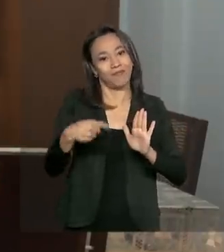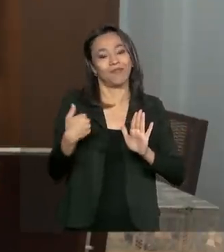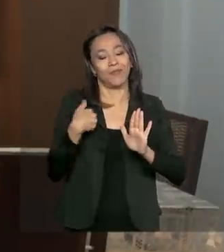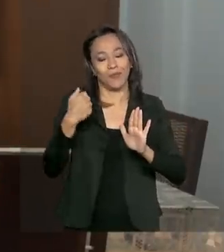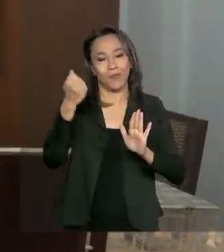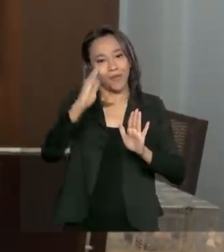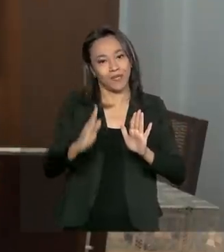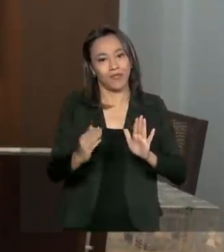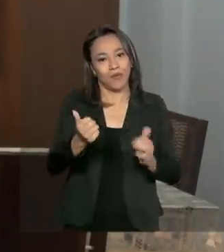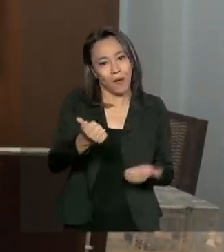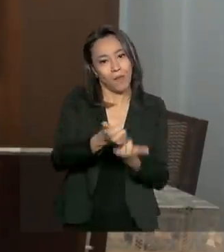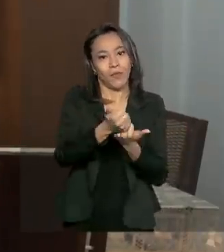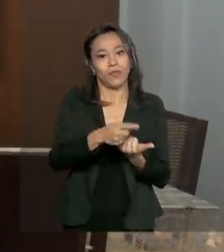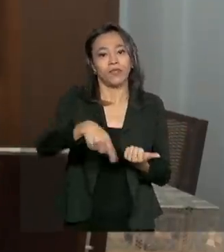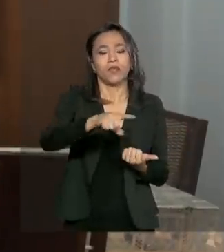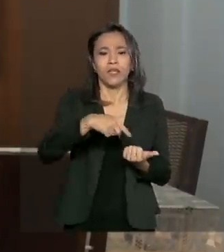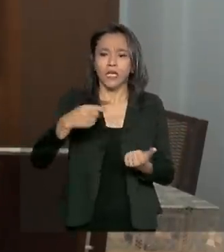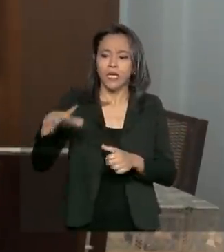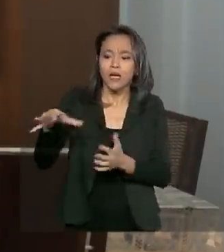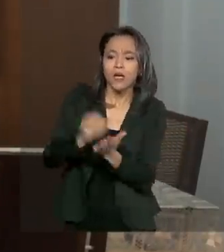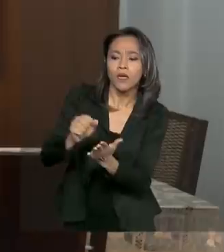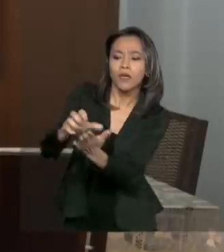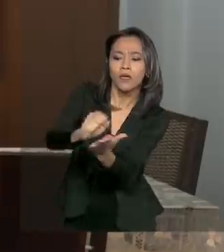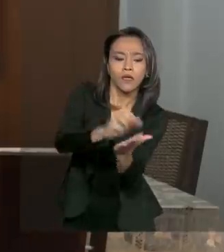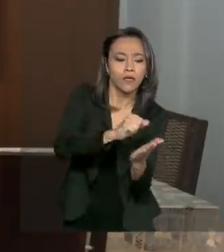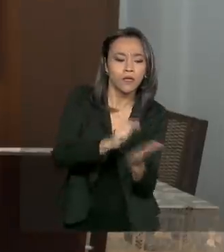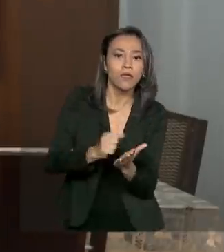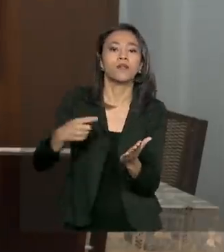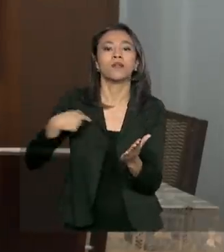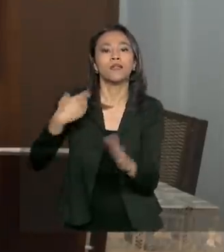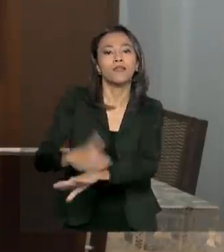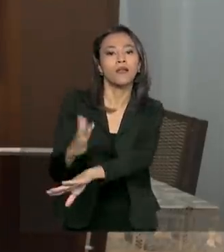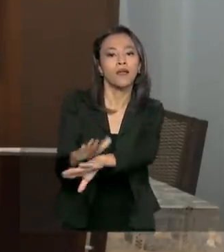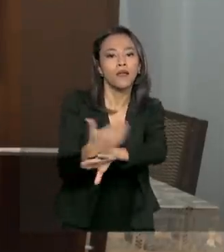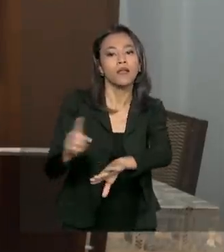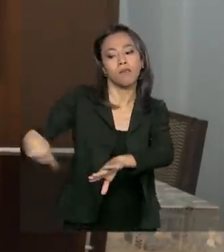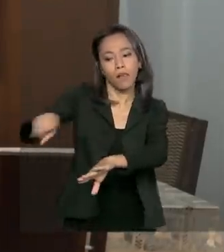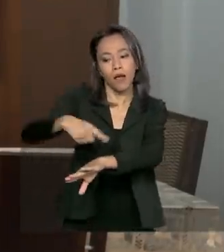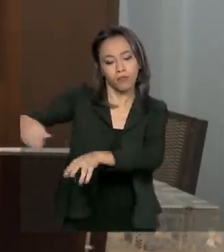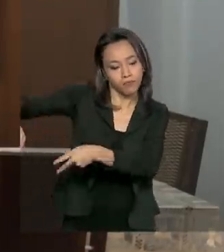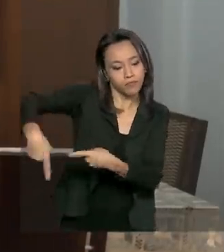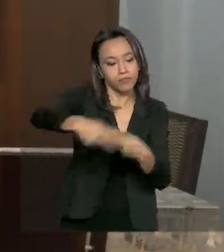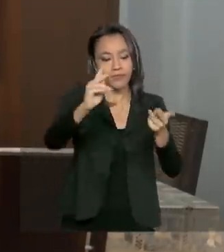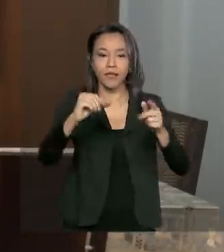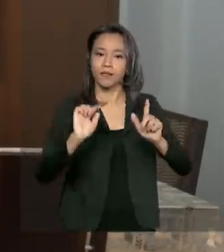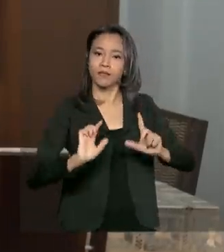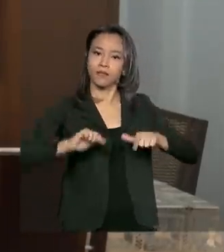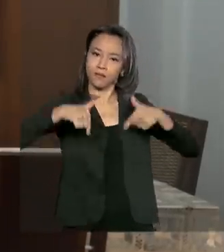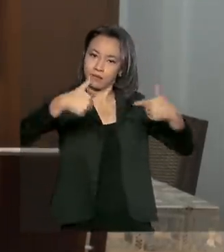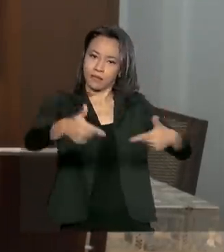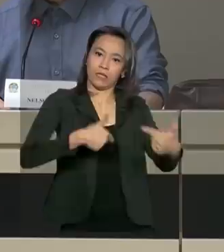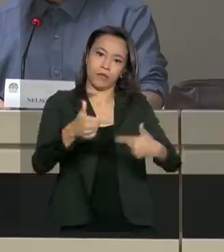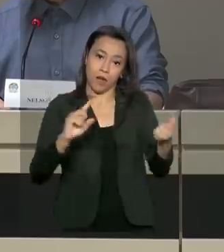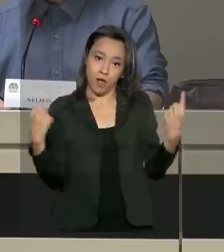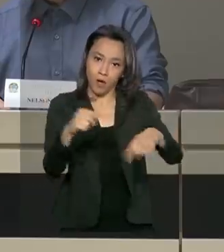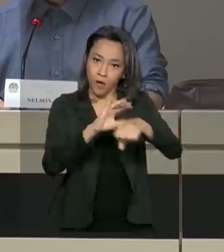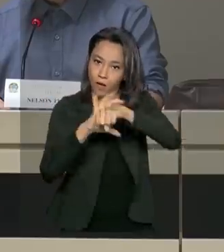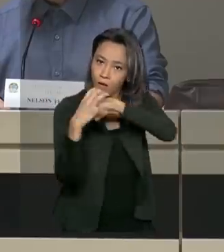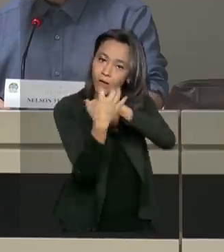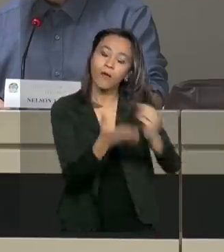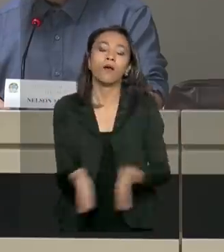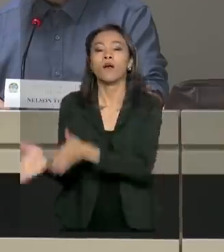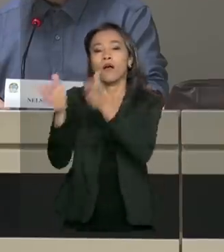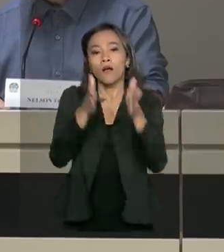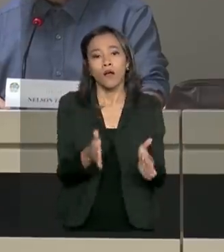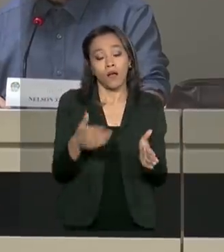que faz o cadastro e o treinamento de residentes e estudantes para trabalharem no combate à Covid-19. A ajuda que o